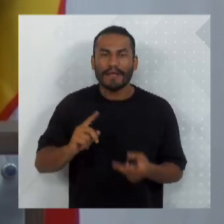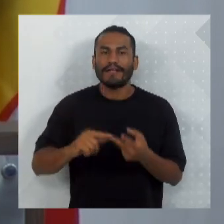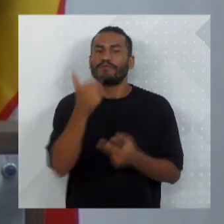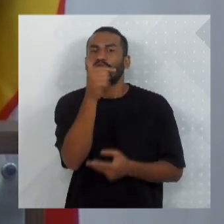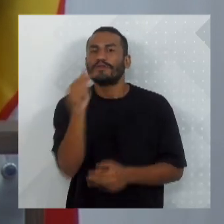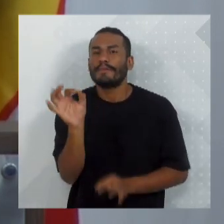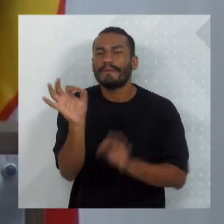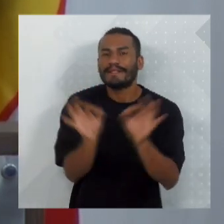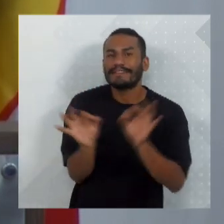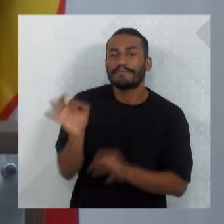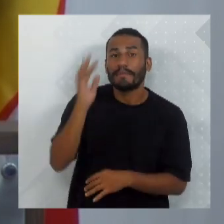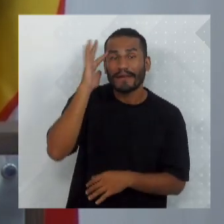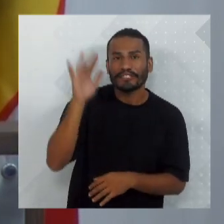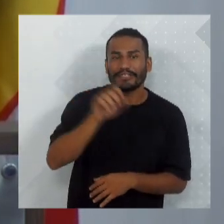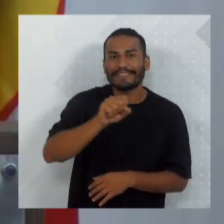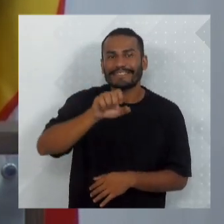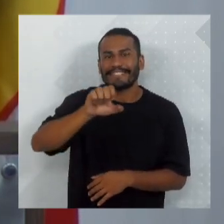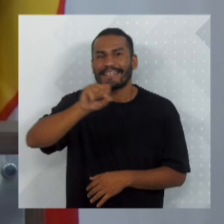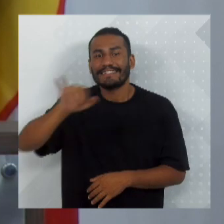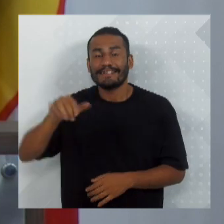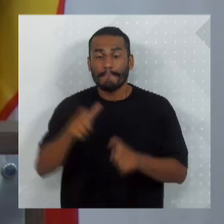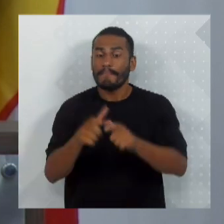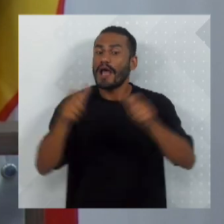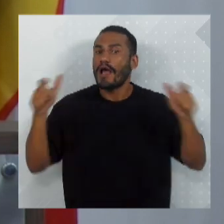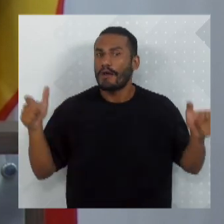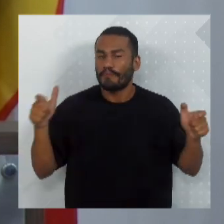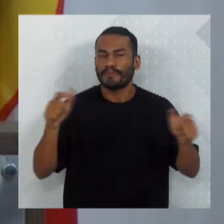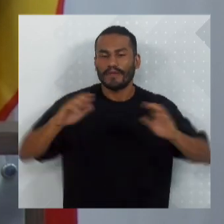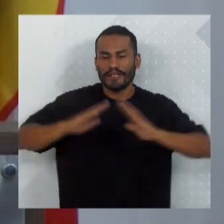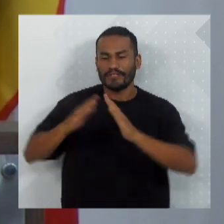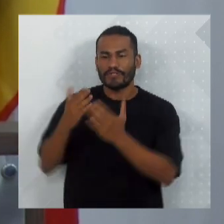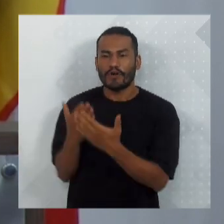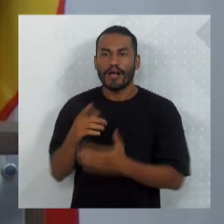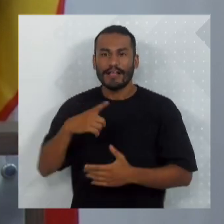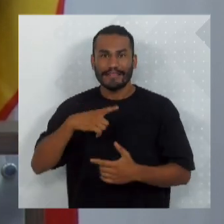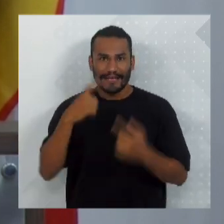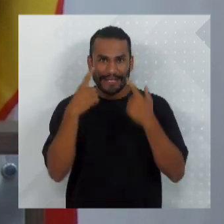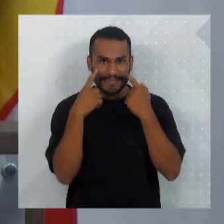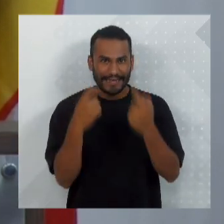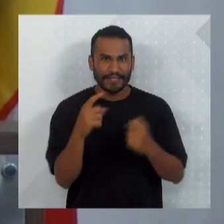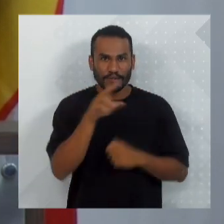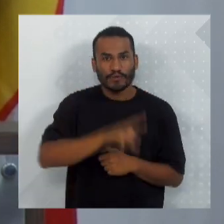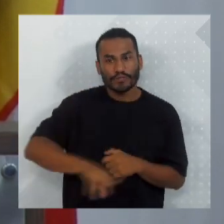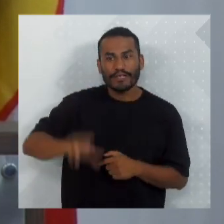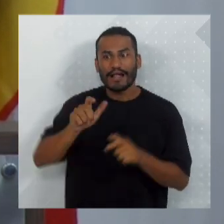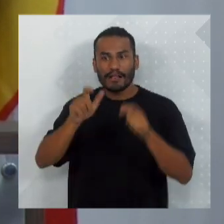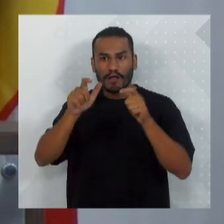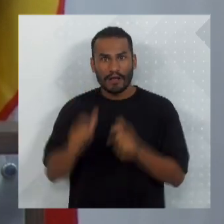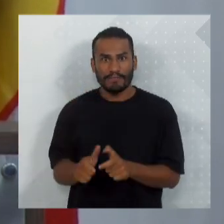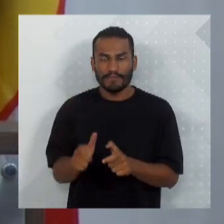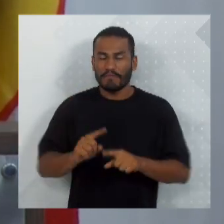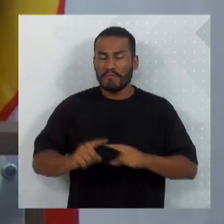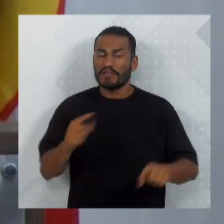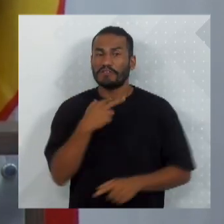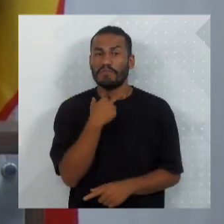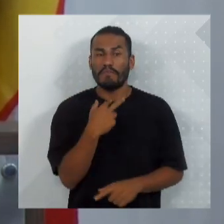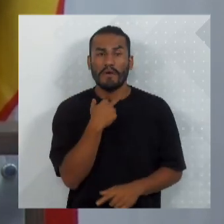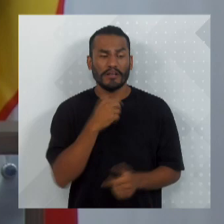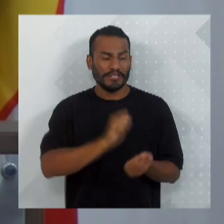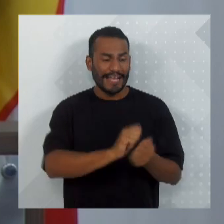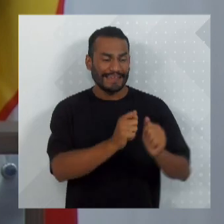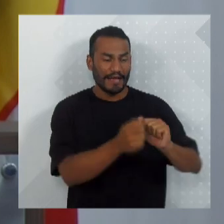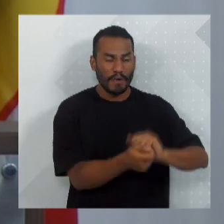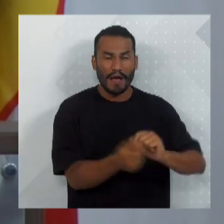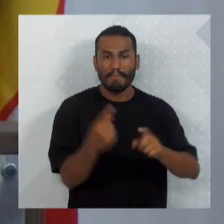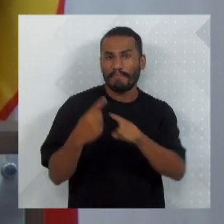que é uma estrutura absolutamente maior. E a escola tem o interesse em utilizar aquele espaço, mas não pode fazer muitas adequações,